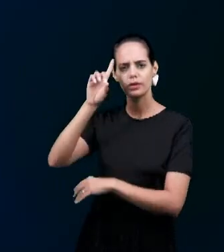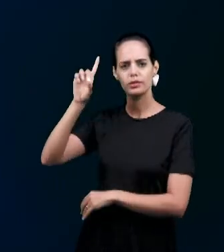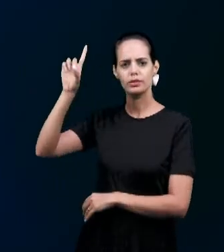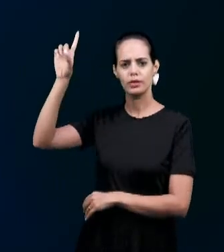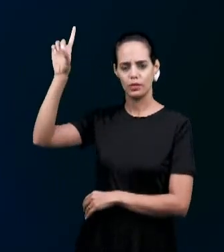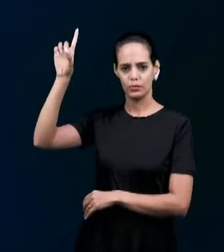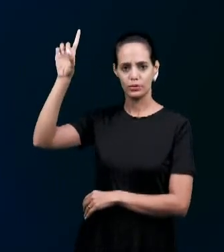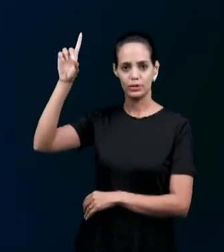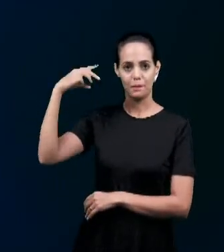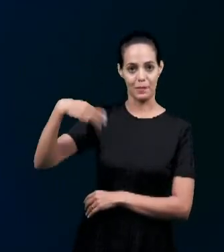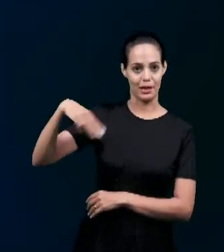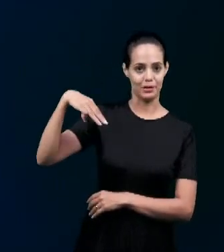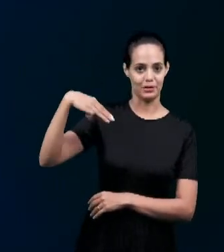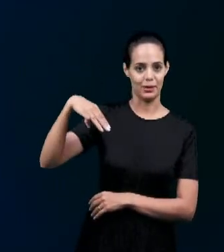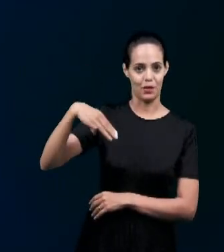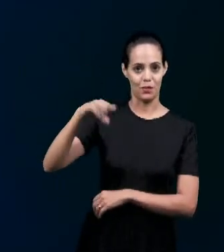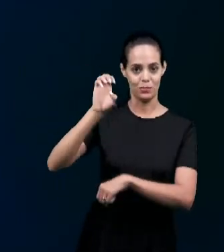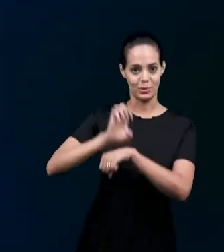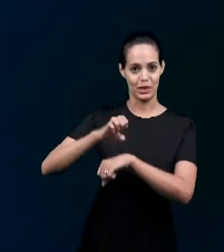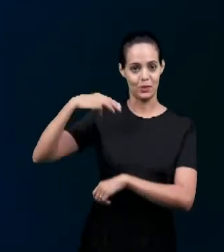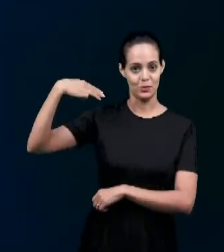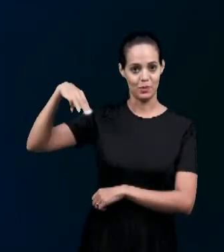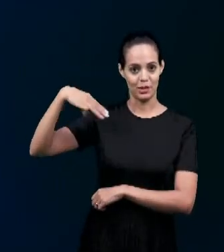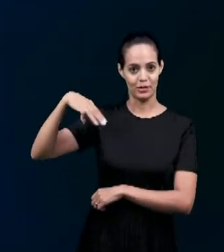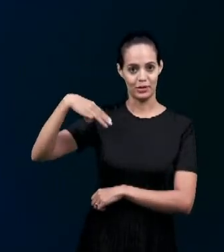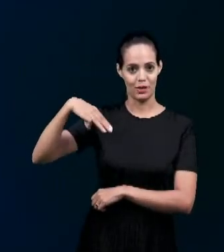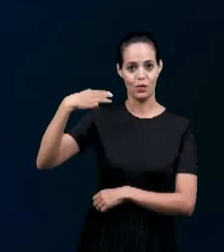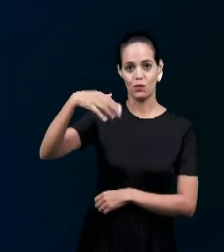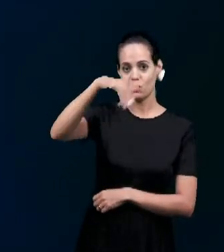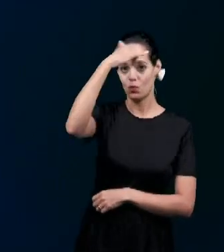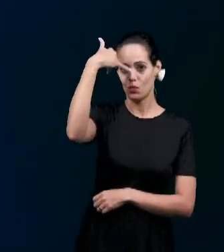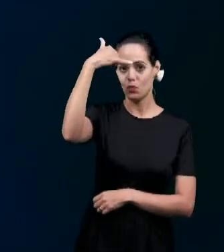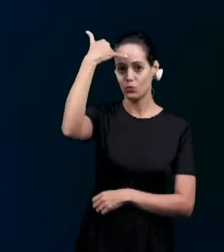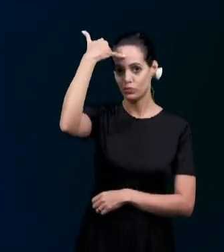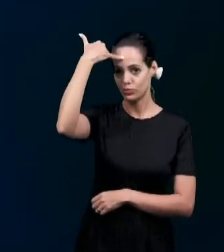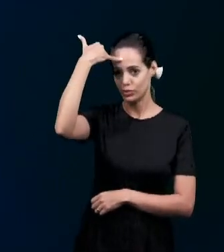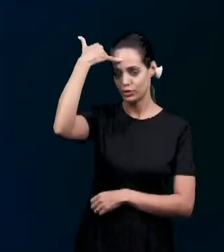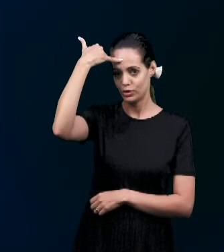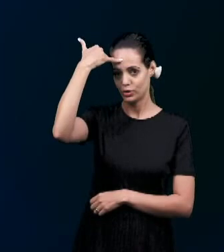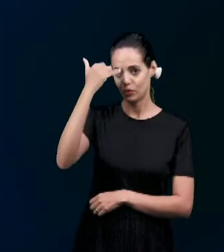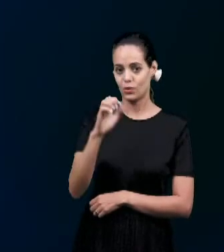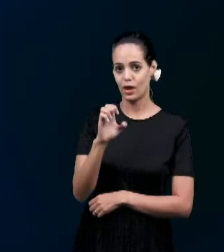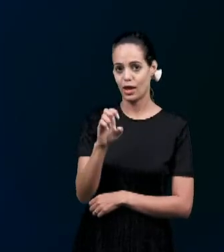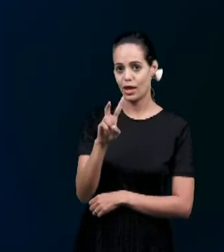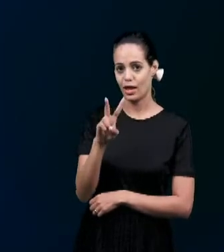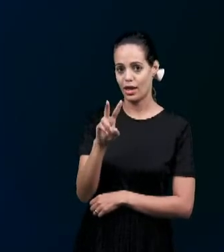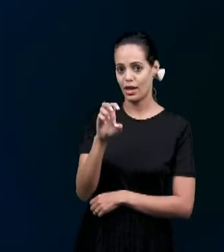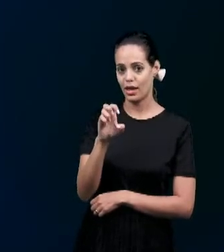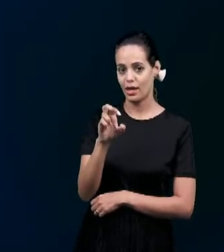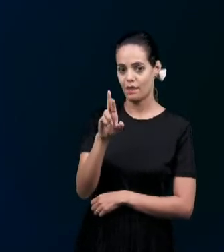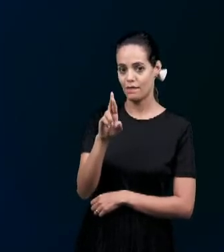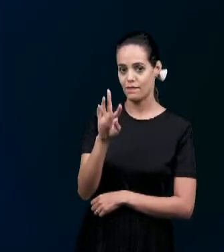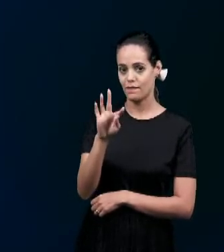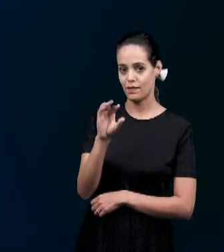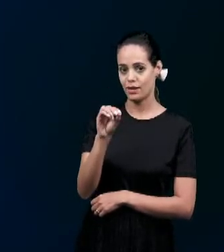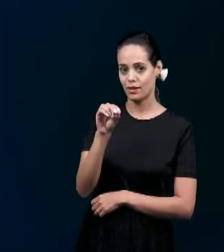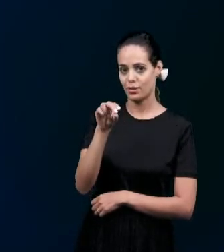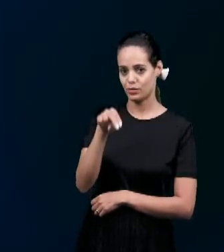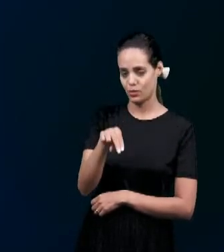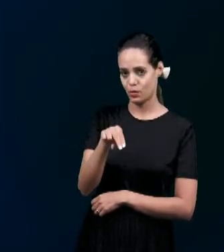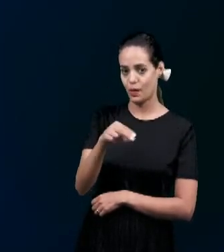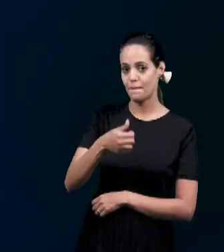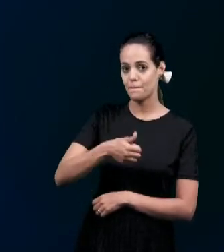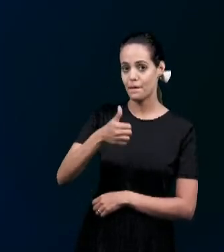Trata-se de um ungido Ungido Everton Ele é da igreja De Iranduba Lá Maranhão Ele vai dar A primeira resposta